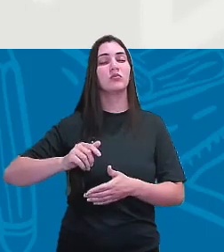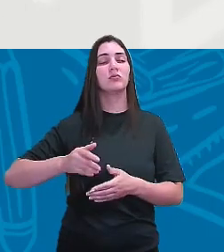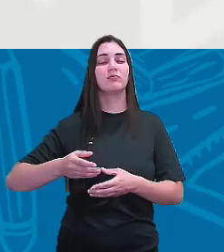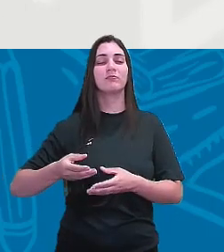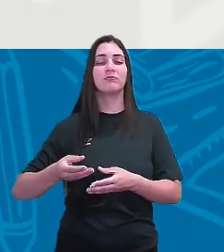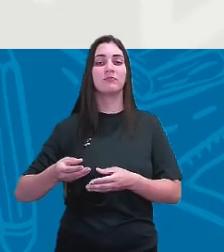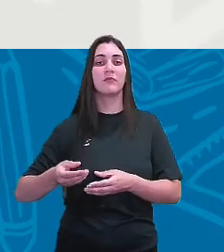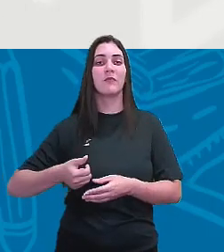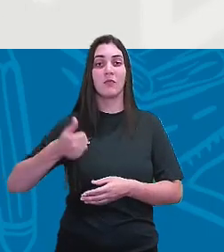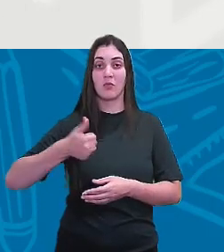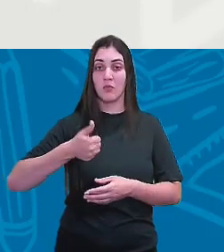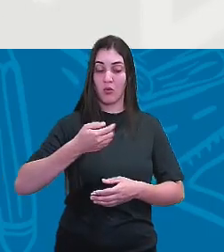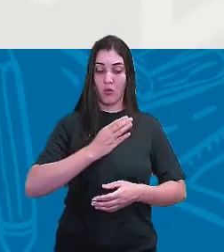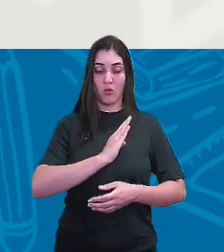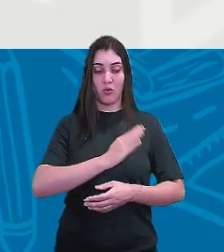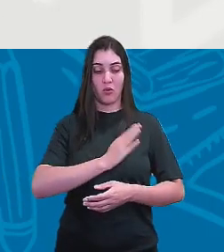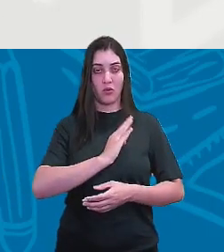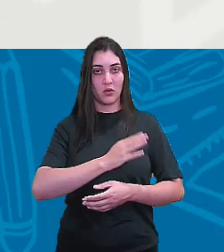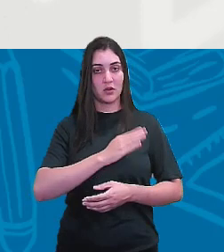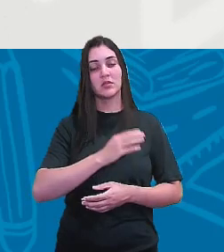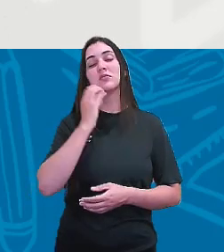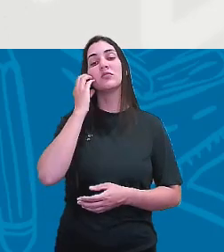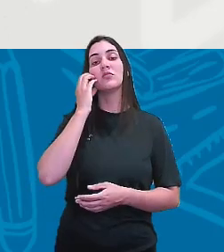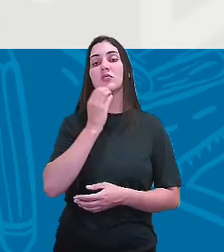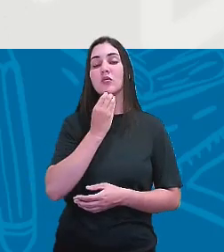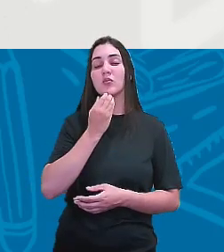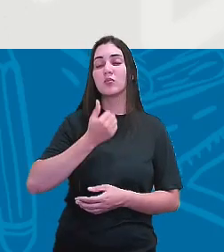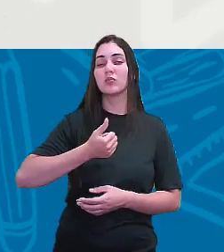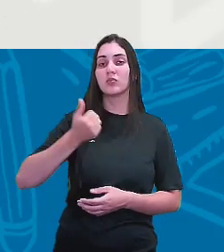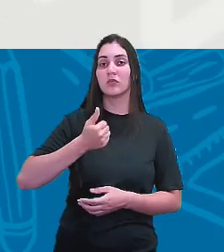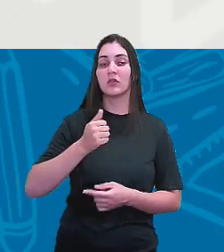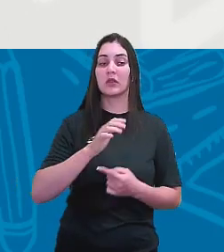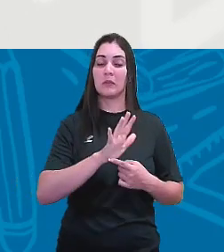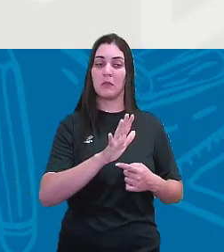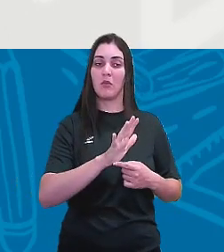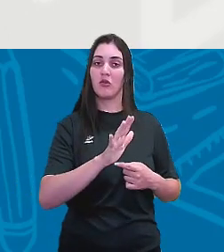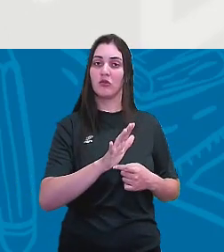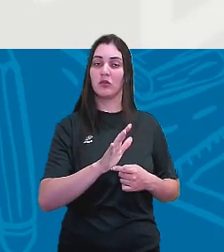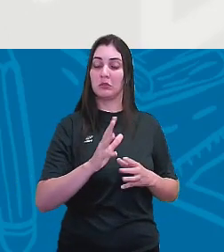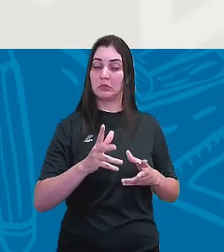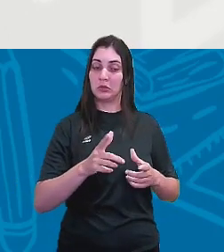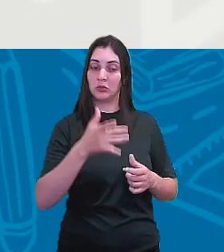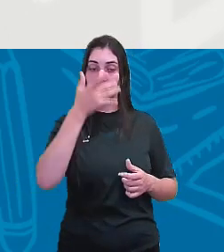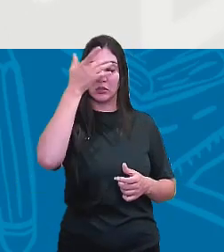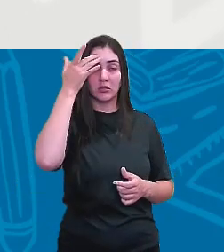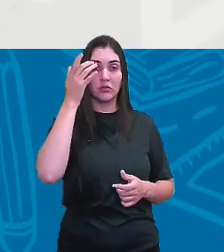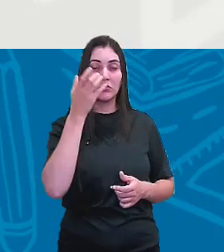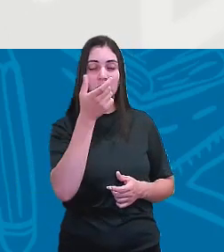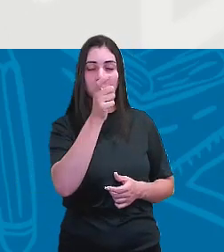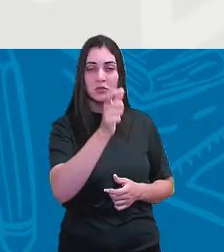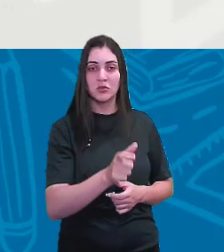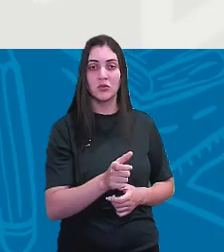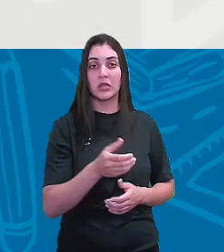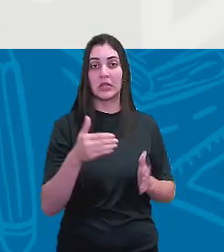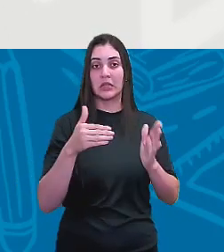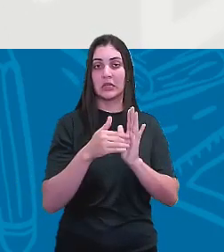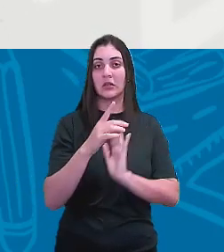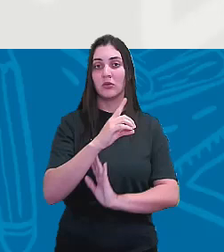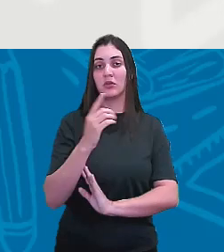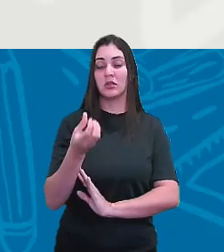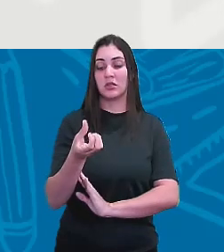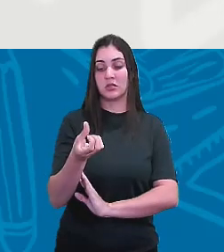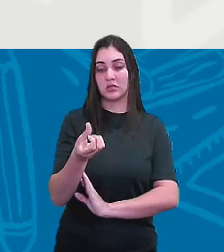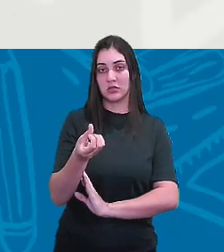I, que está em exposição aí, até o dia 6 de setembro, para